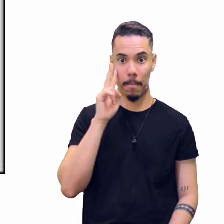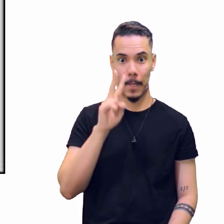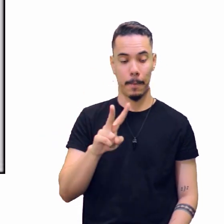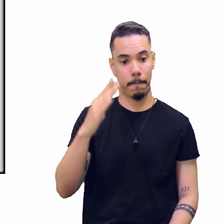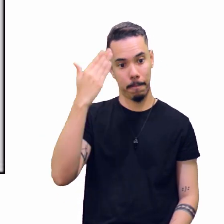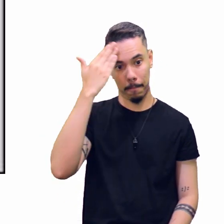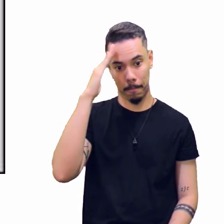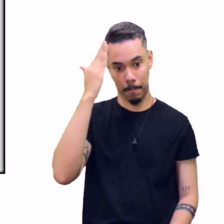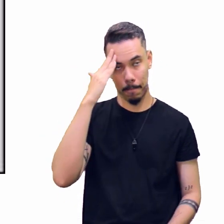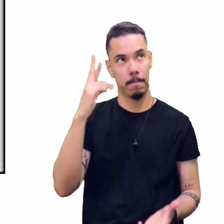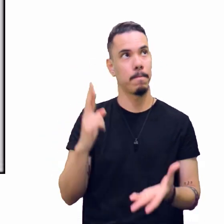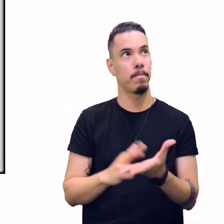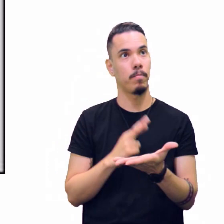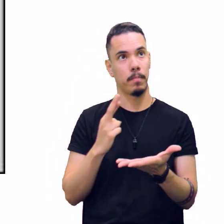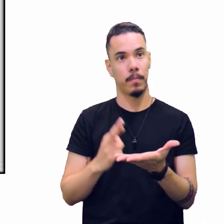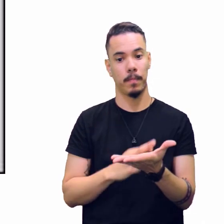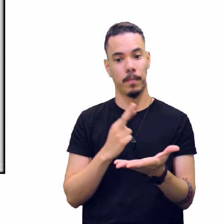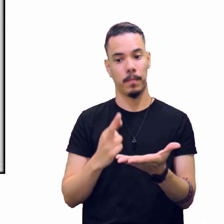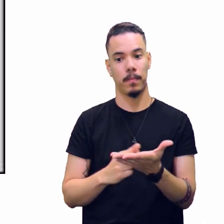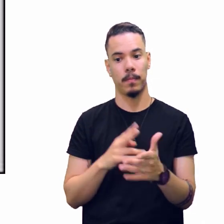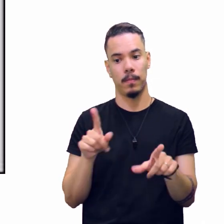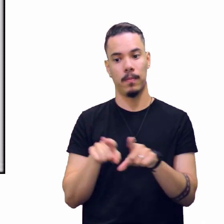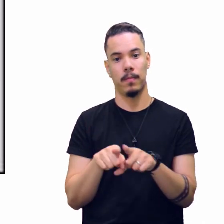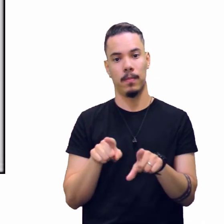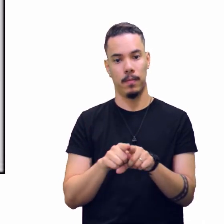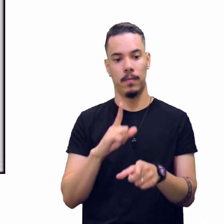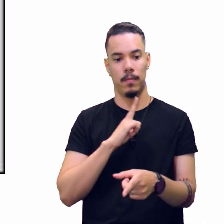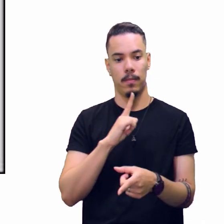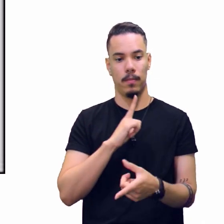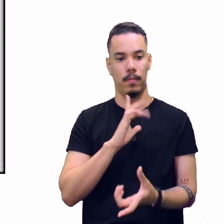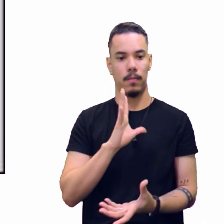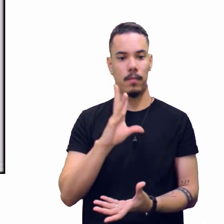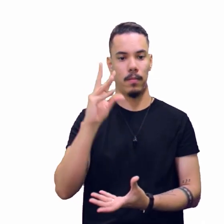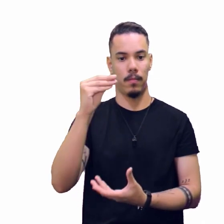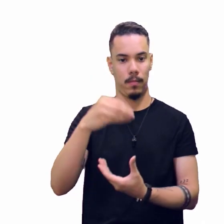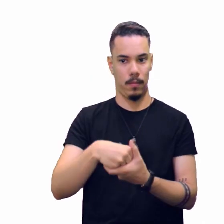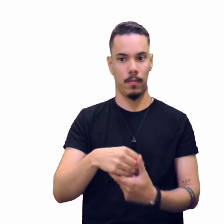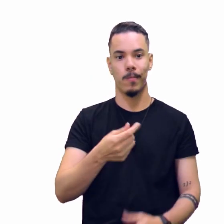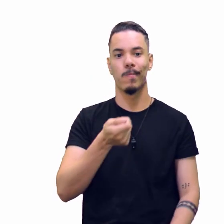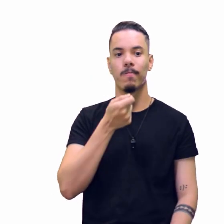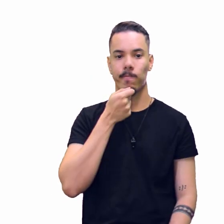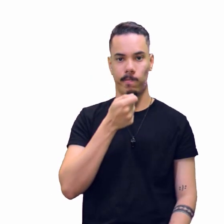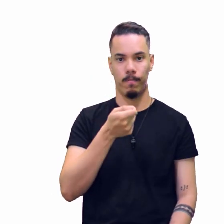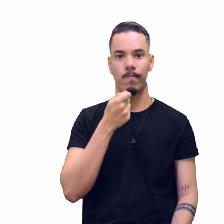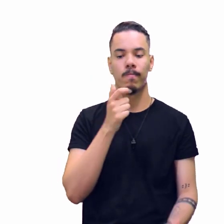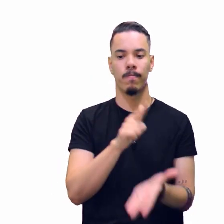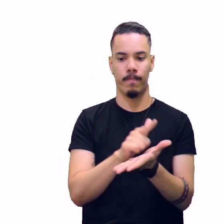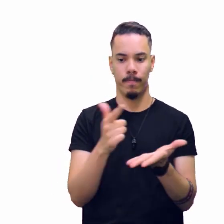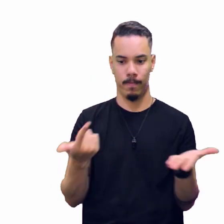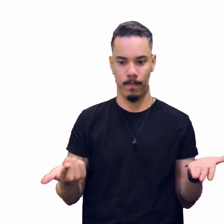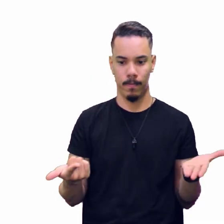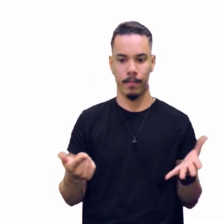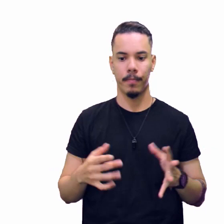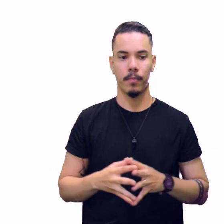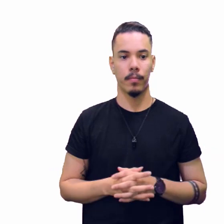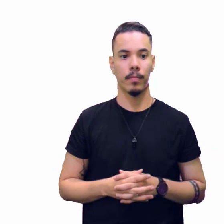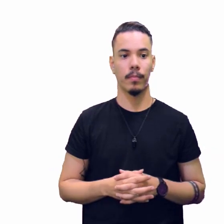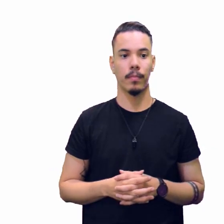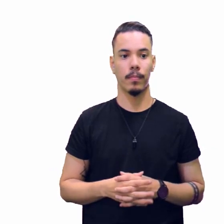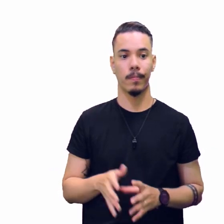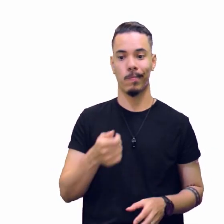revista também traz reportagem. A reportagem